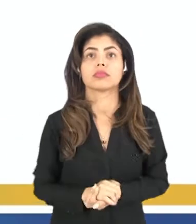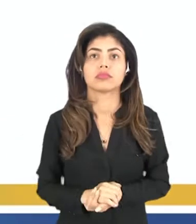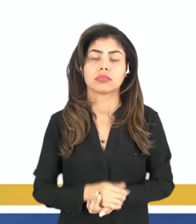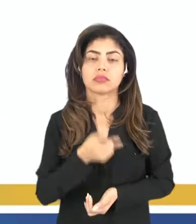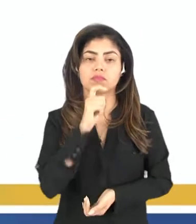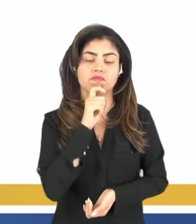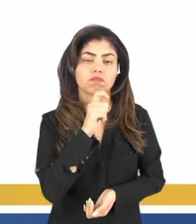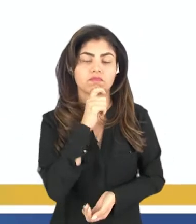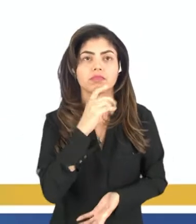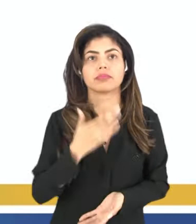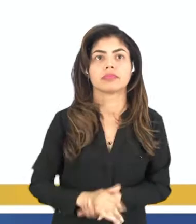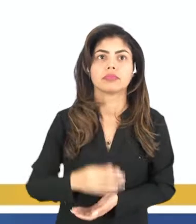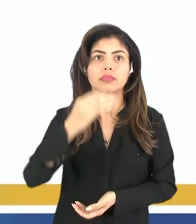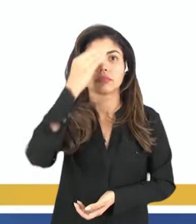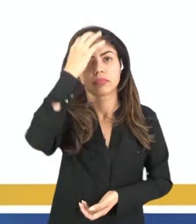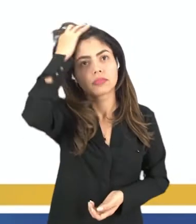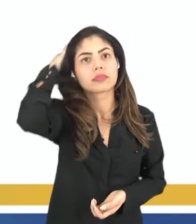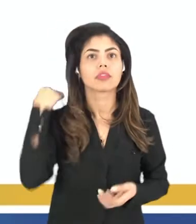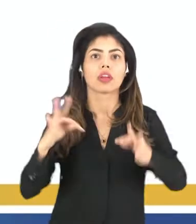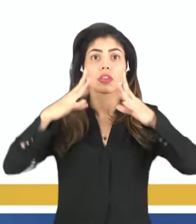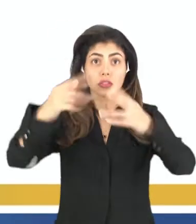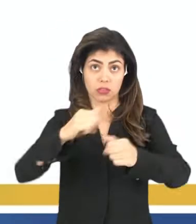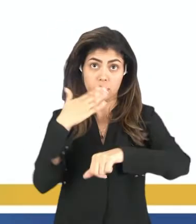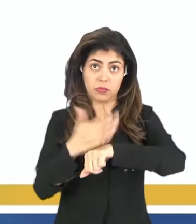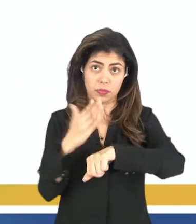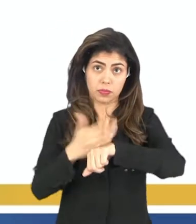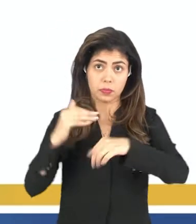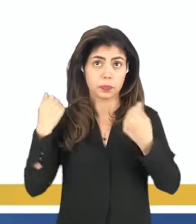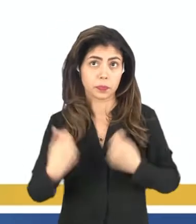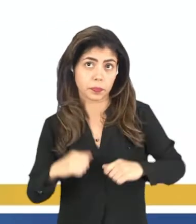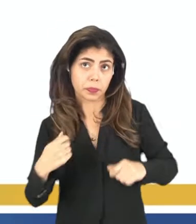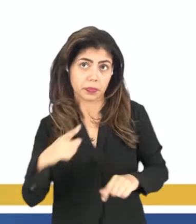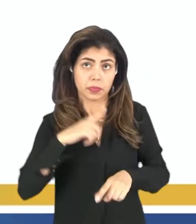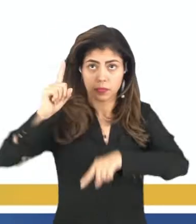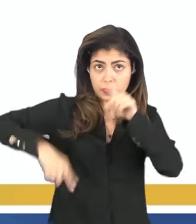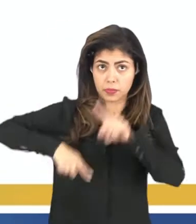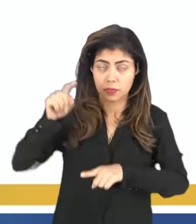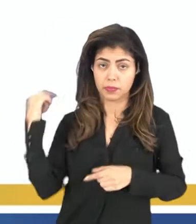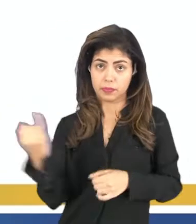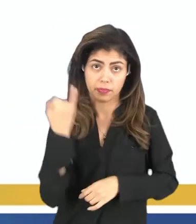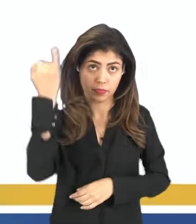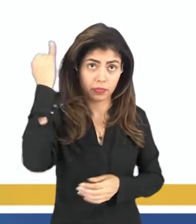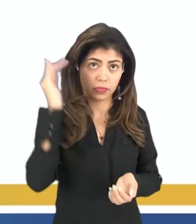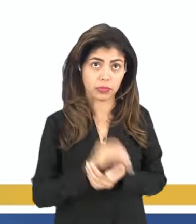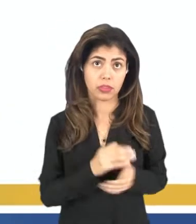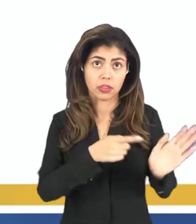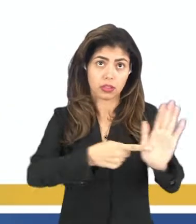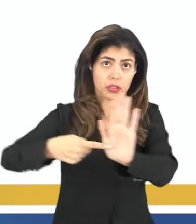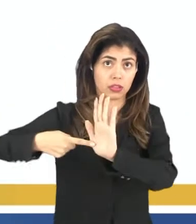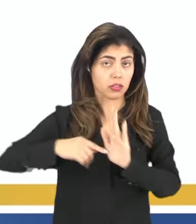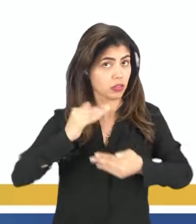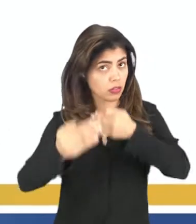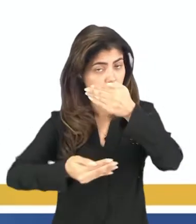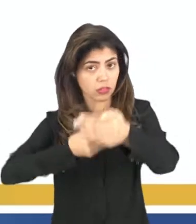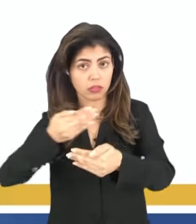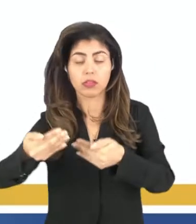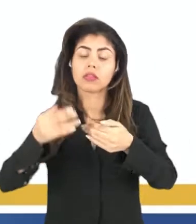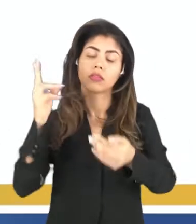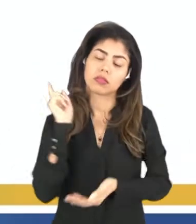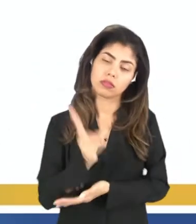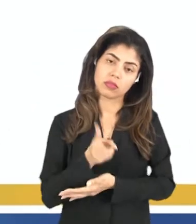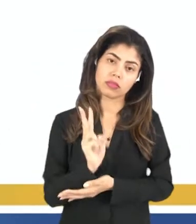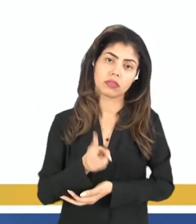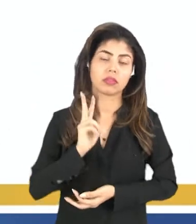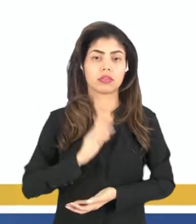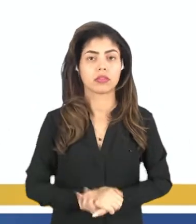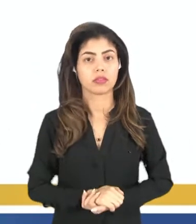no ar e no gelo, né? E em todos os locais de suas práticas necessita-se de materiais adequados para a segurança e o